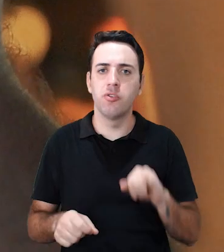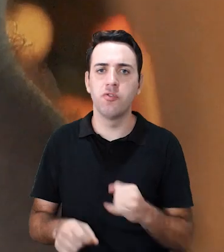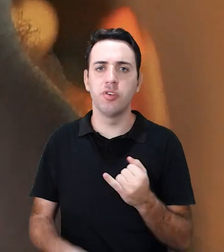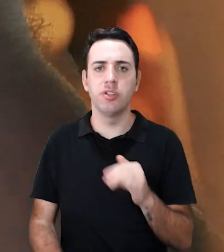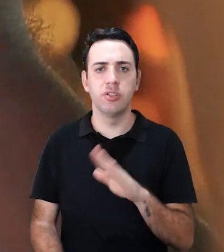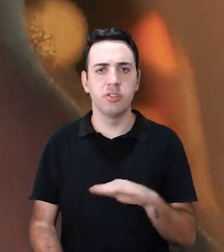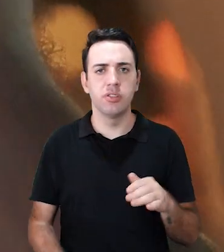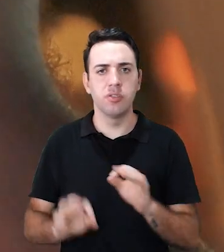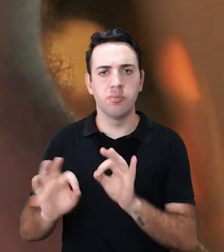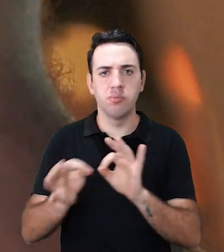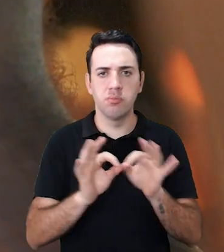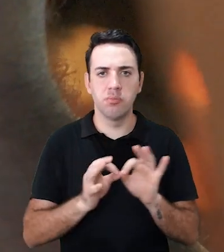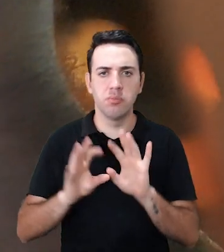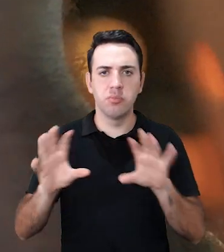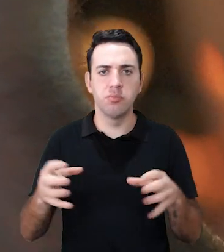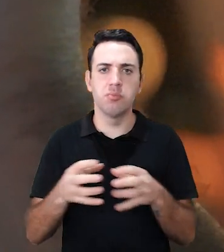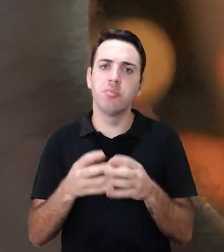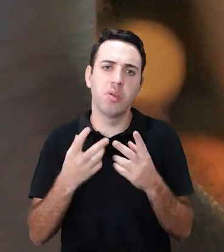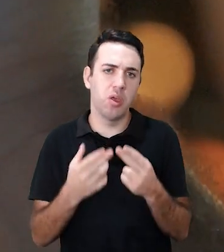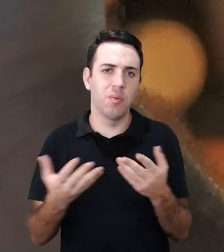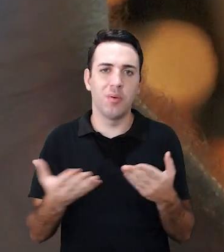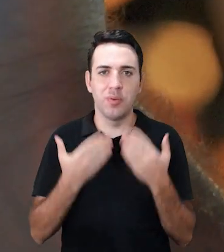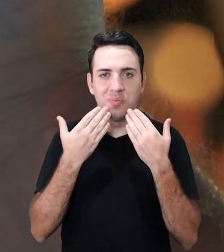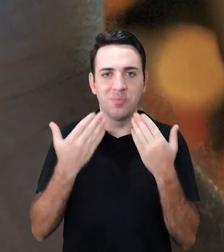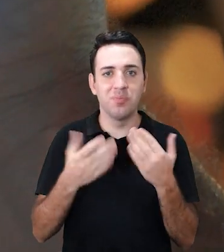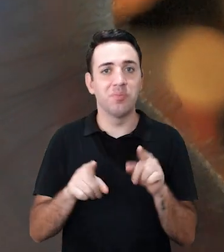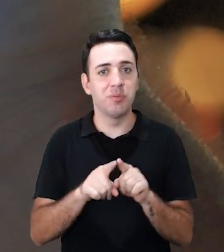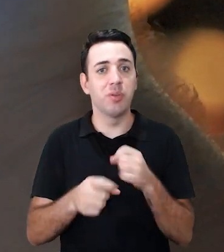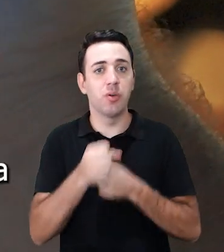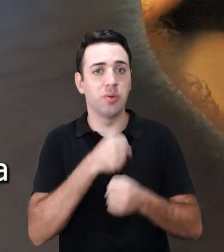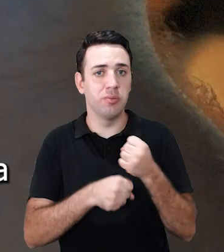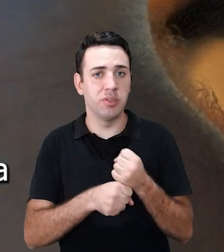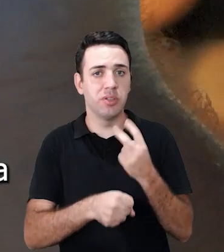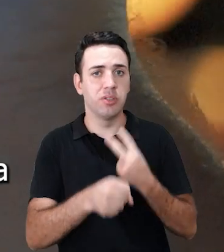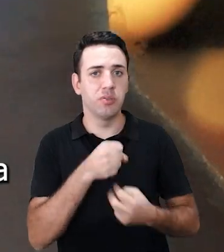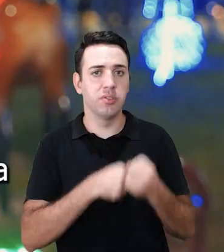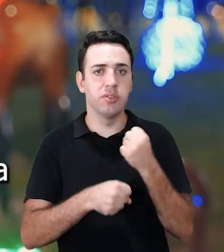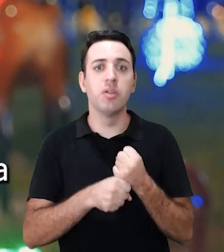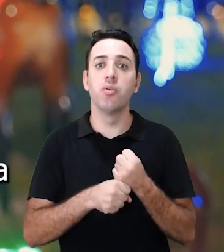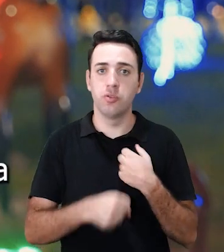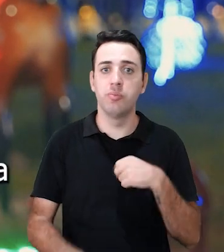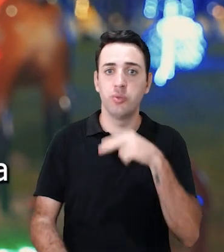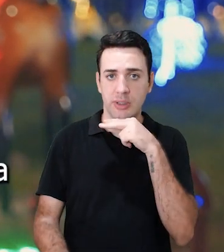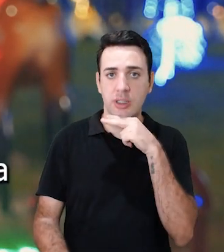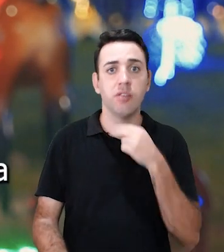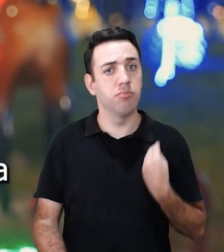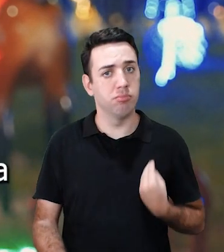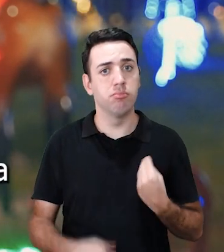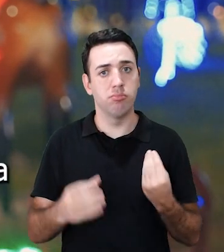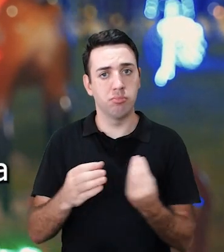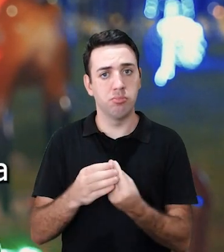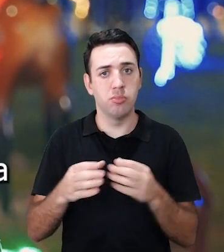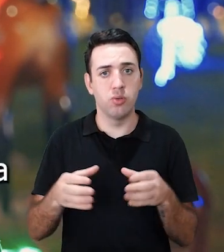crianças, fazer umas bandas do jeito que está saindo. Inclusive, o ano passado, o ano retrasado, meu neto participava das bandas também,